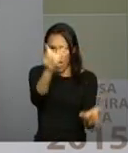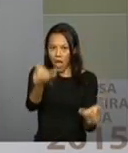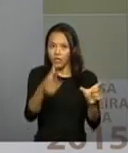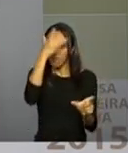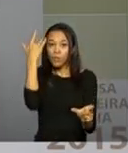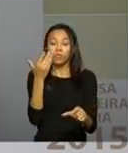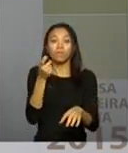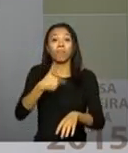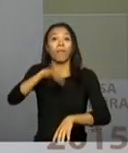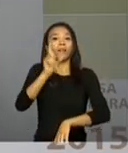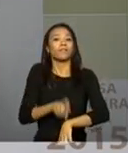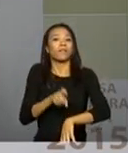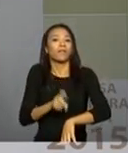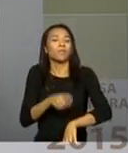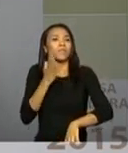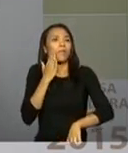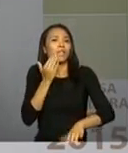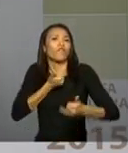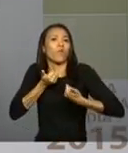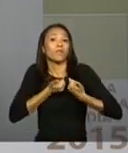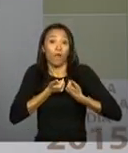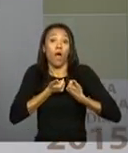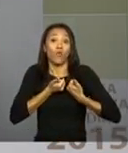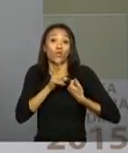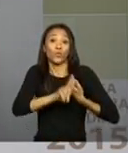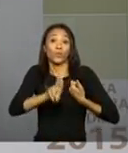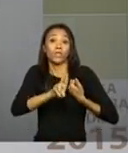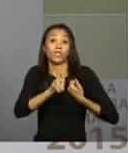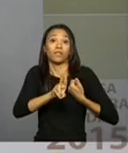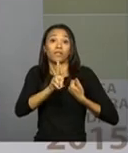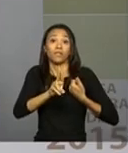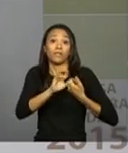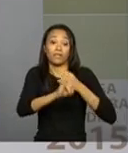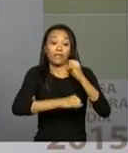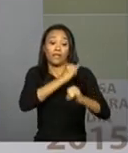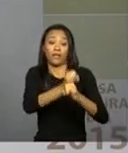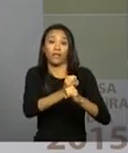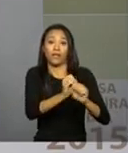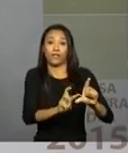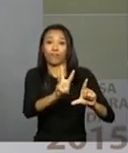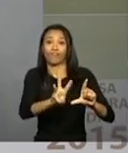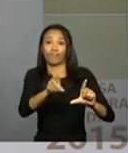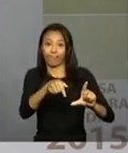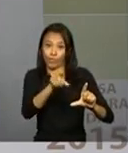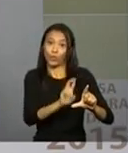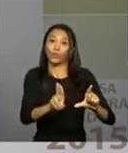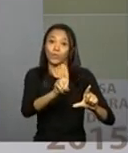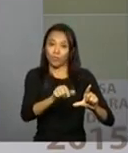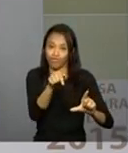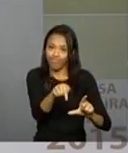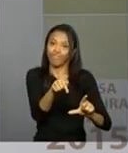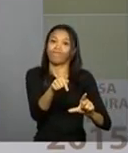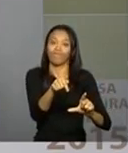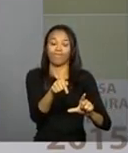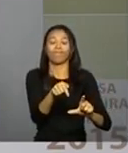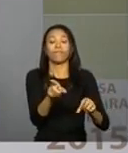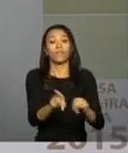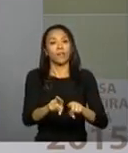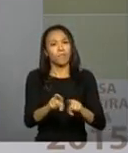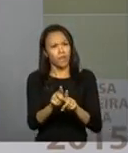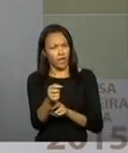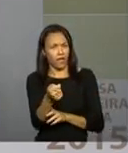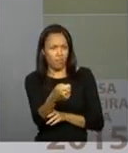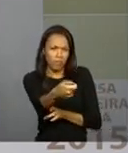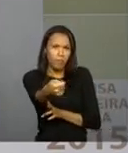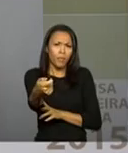mais tempo se informando pela internet do que pela televisão, do que pela televisão, qualquer outro meio. A diferença ainda é